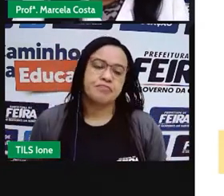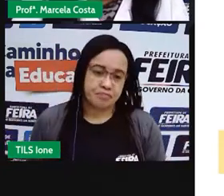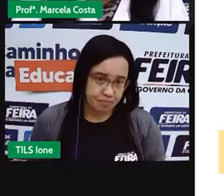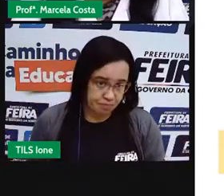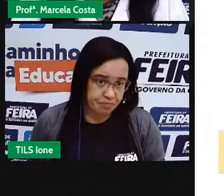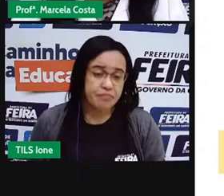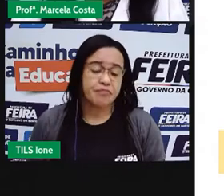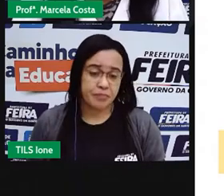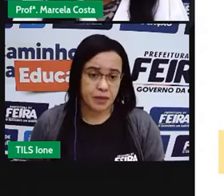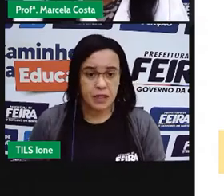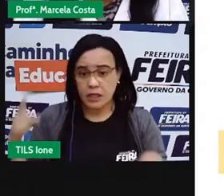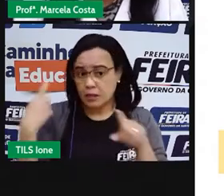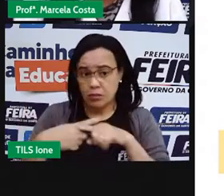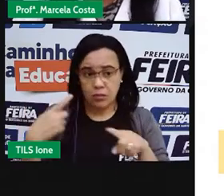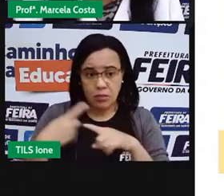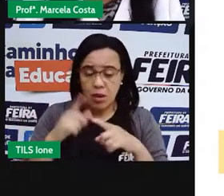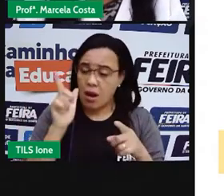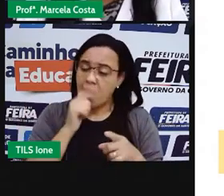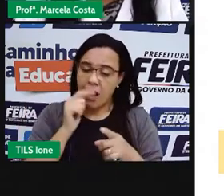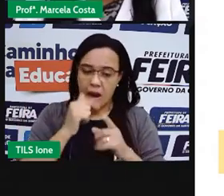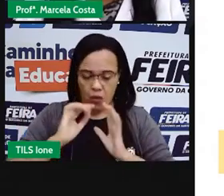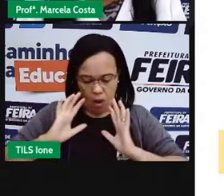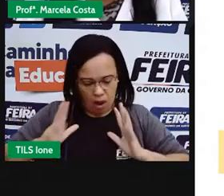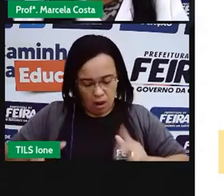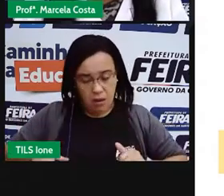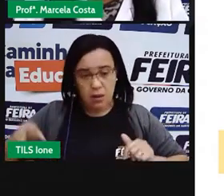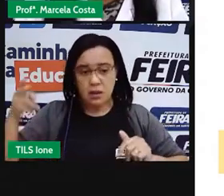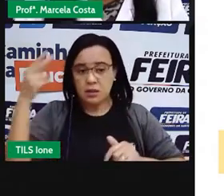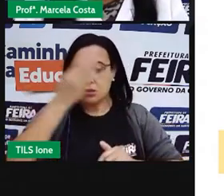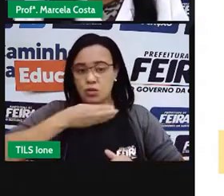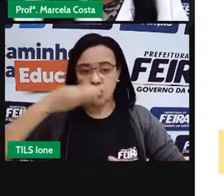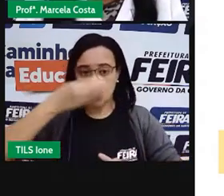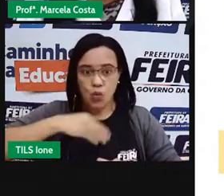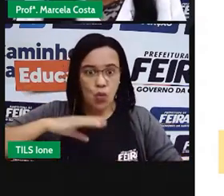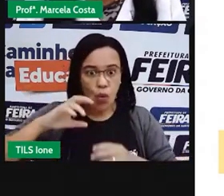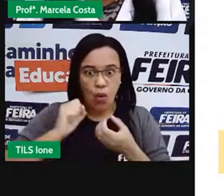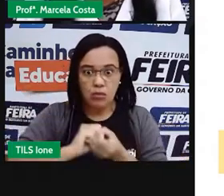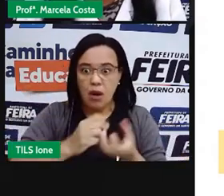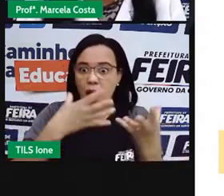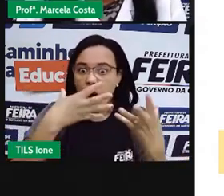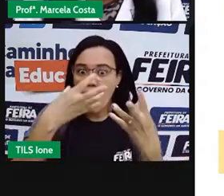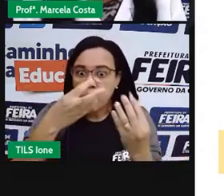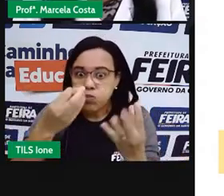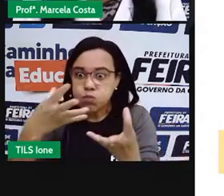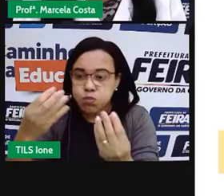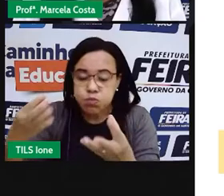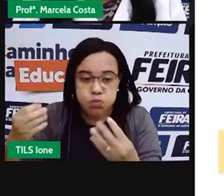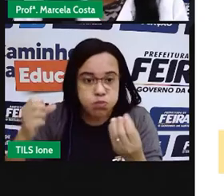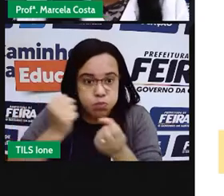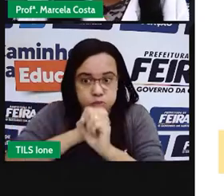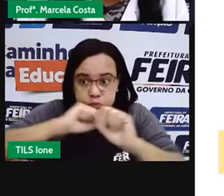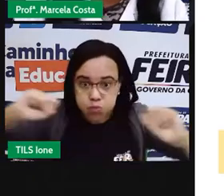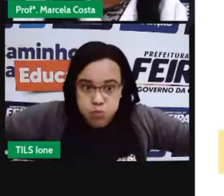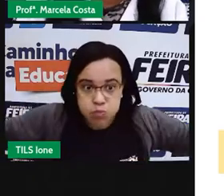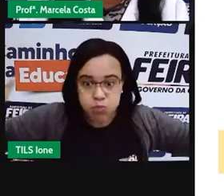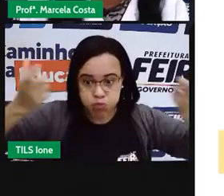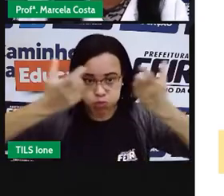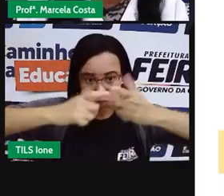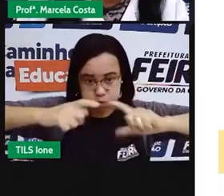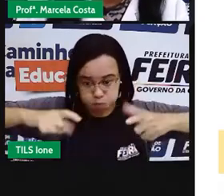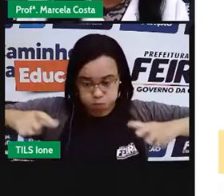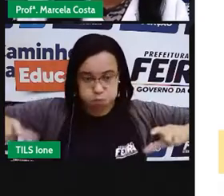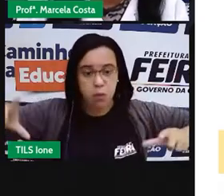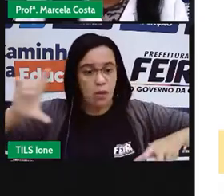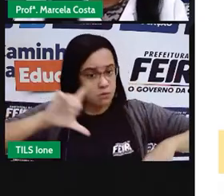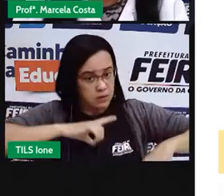uma quantidade muito grande, e que é acessível pra todos. Vocês sabiam que tem lugares